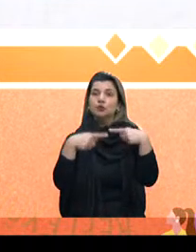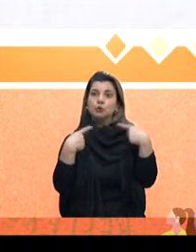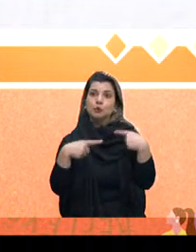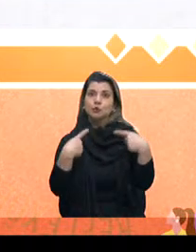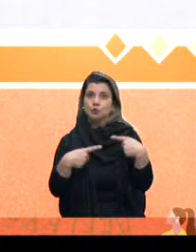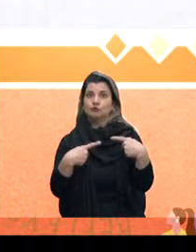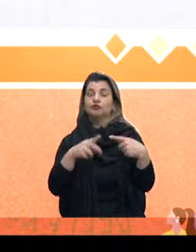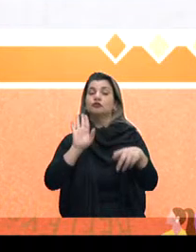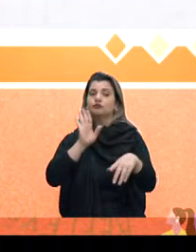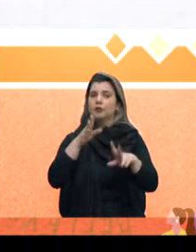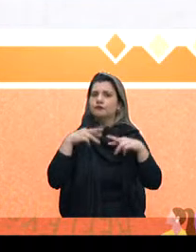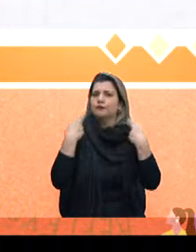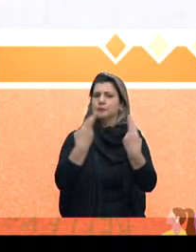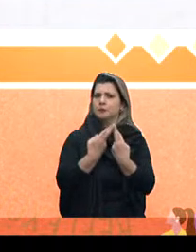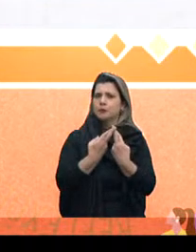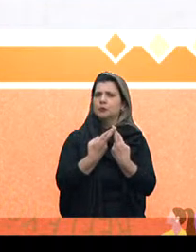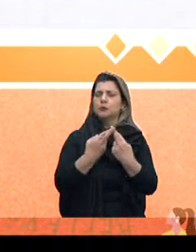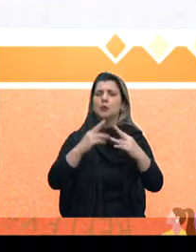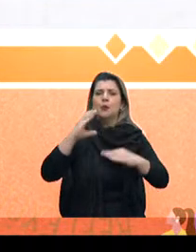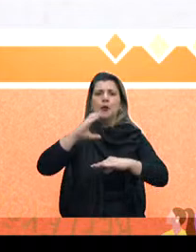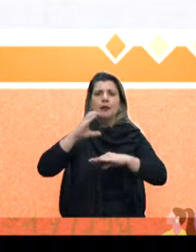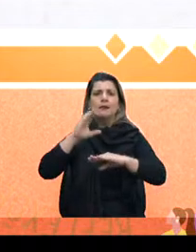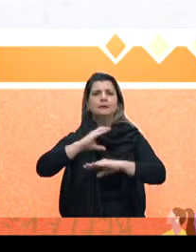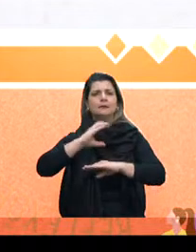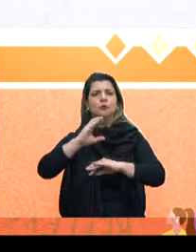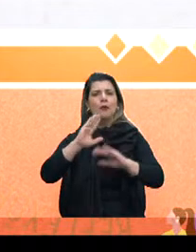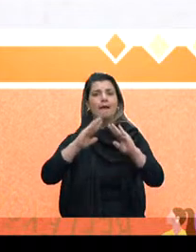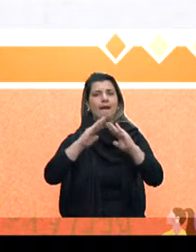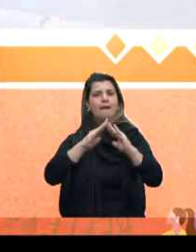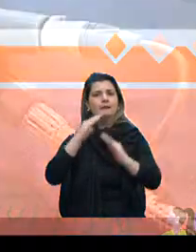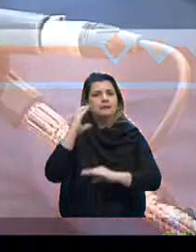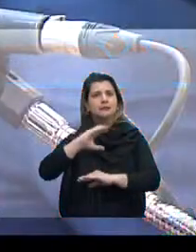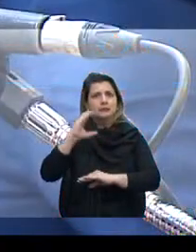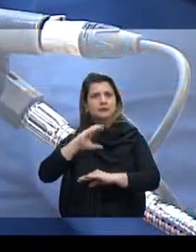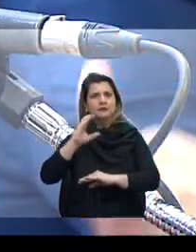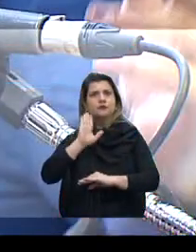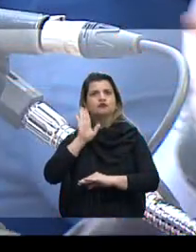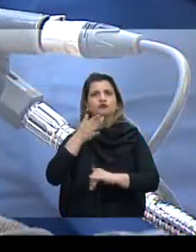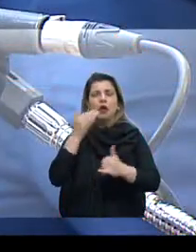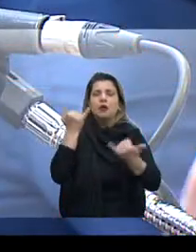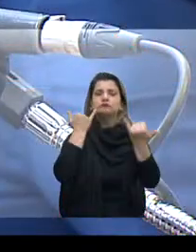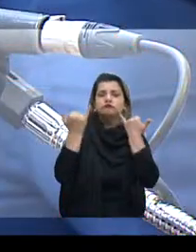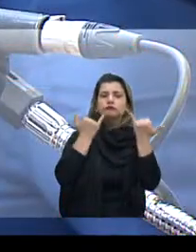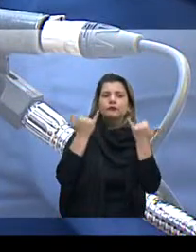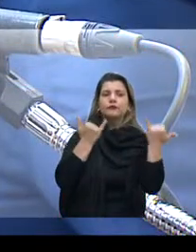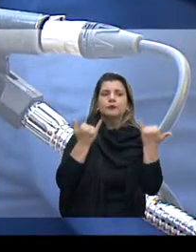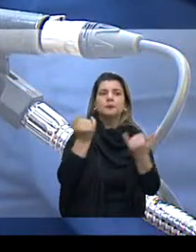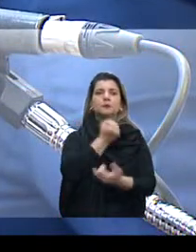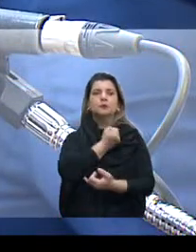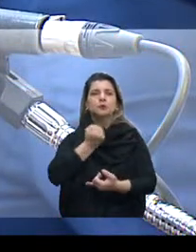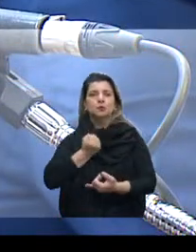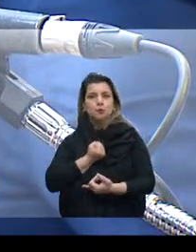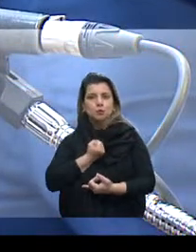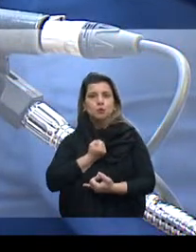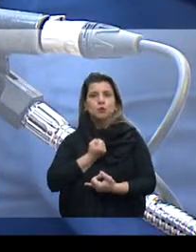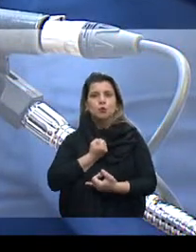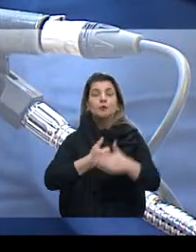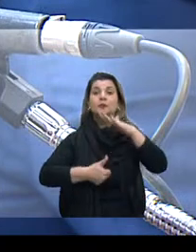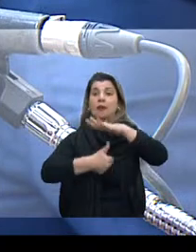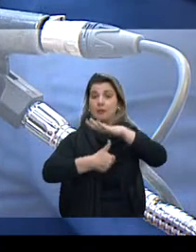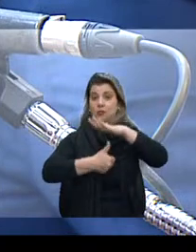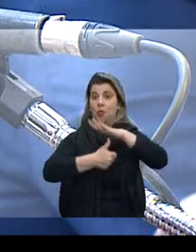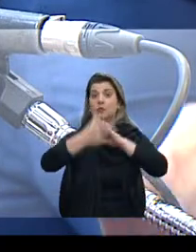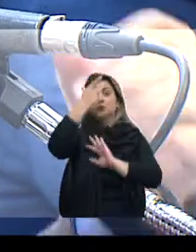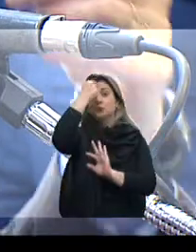reunião com a Casa Civil, anterior à apresentação da pesquisa, já amuniciado dos números preliminares da pesquisa com o Comung, os reitores das universidades,